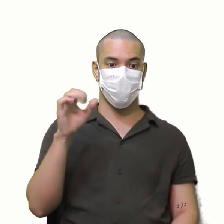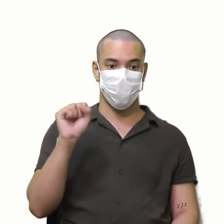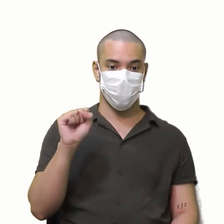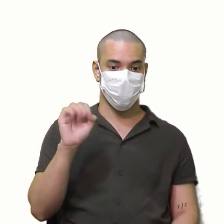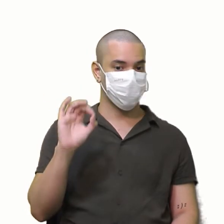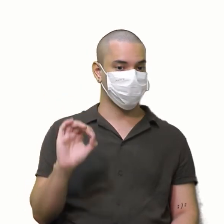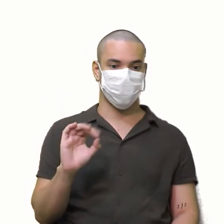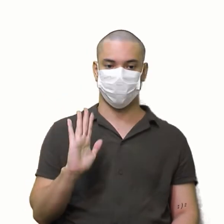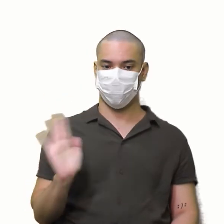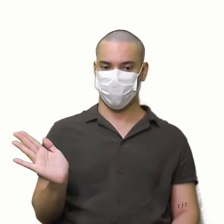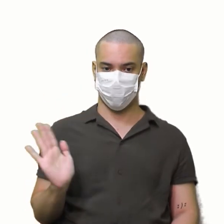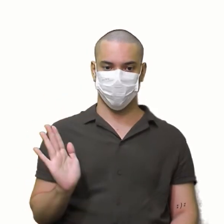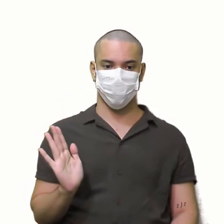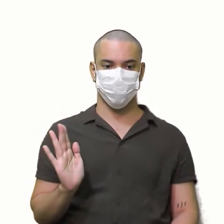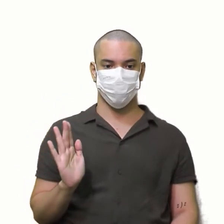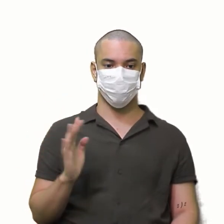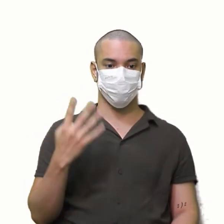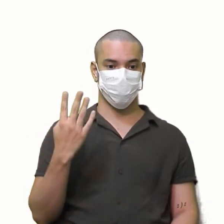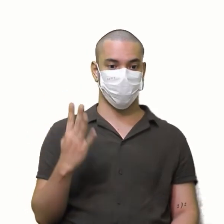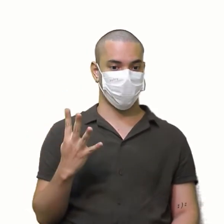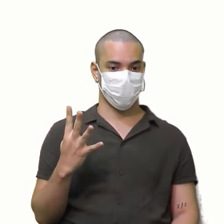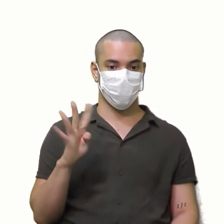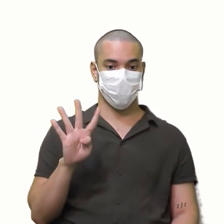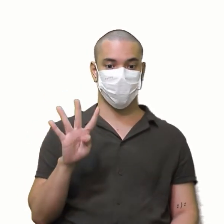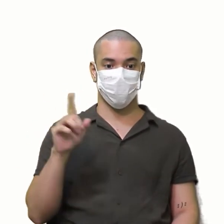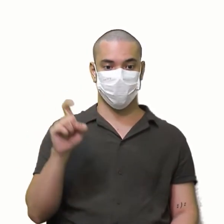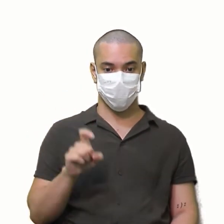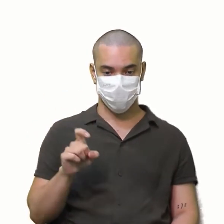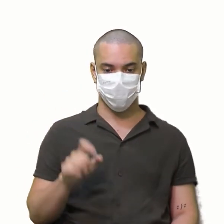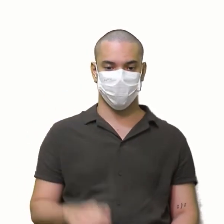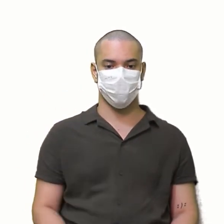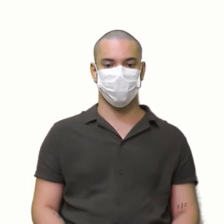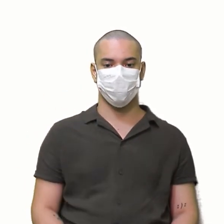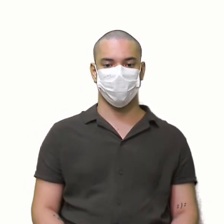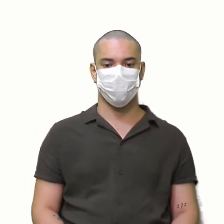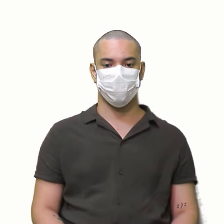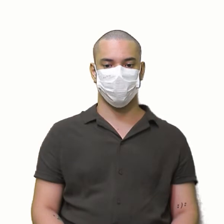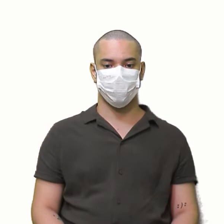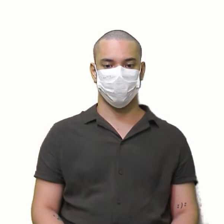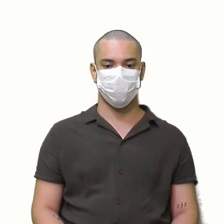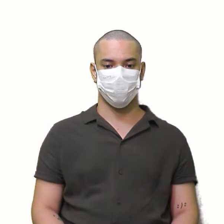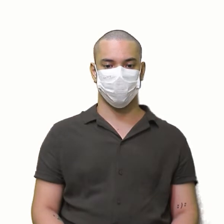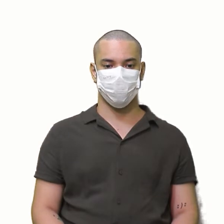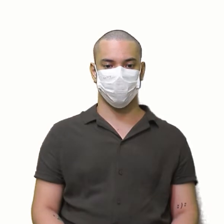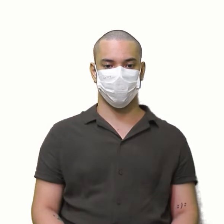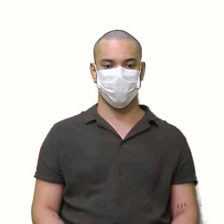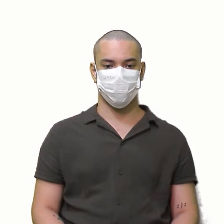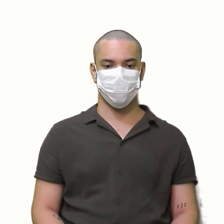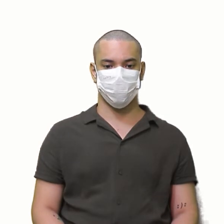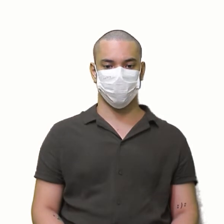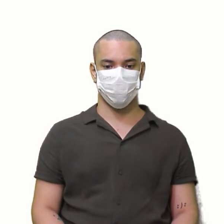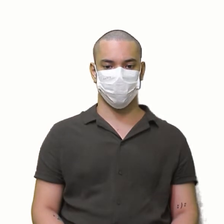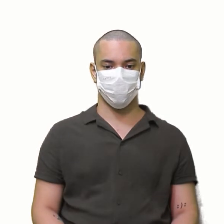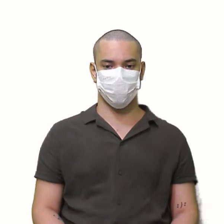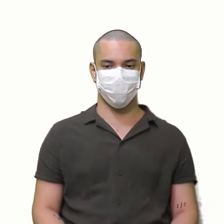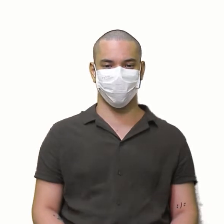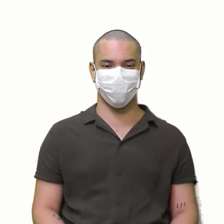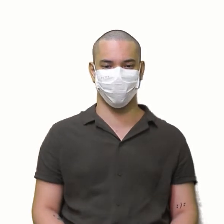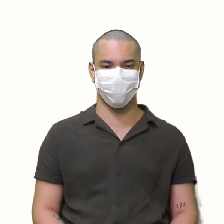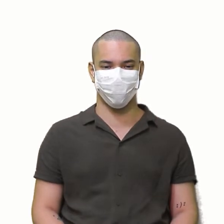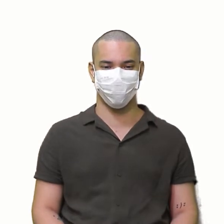Vezes 0 0 1 vez 4 4 Vezes X 4X 4X Meu 4 ele varia né